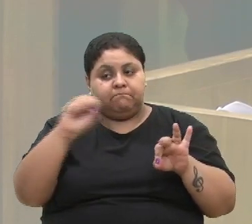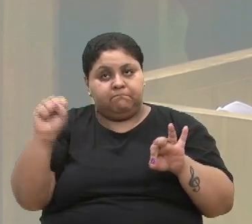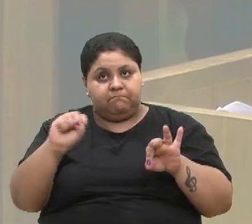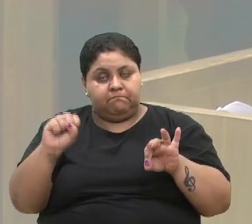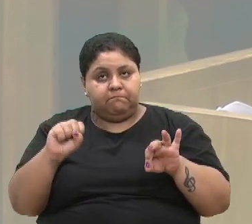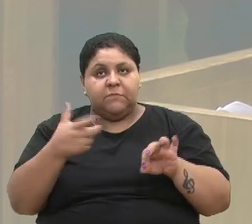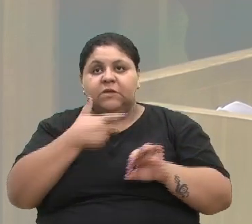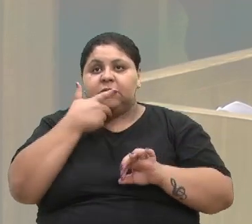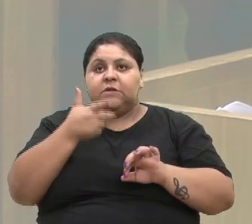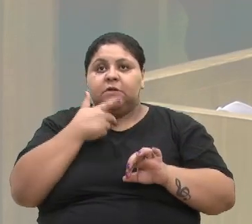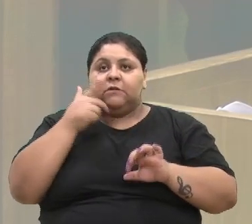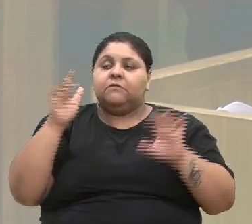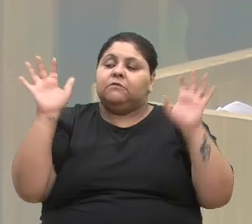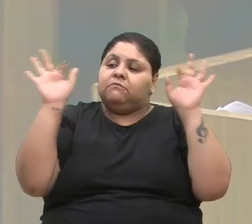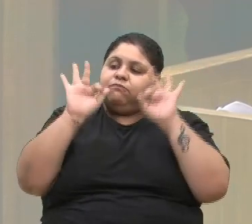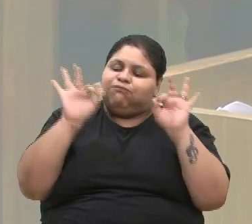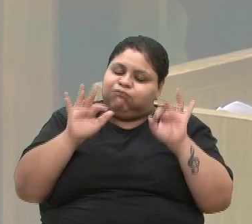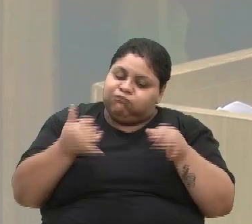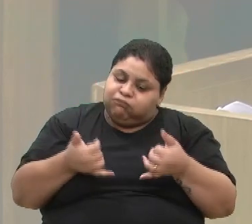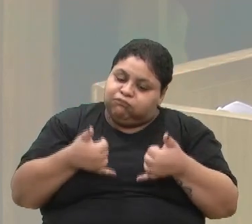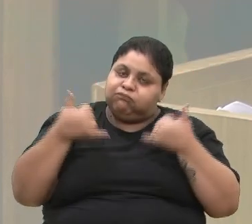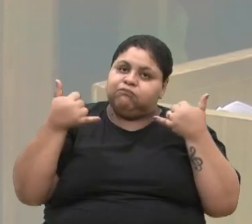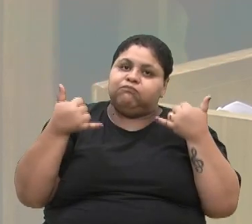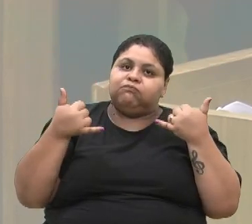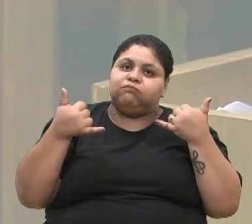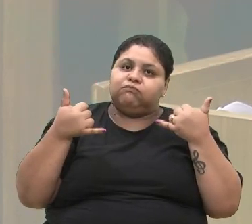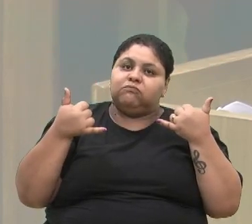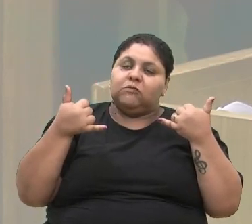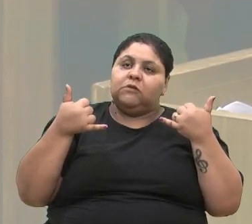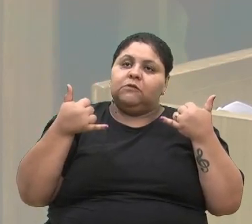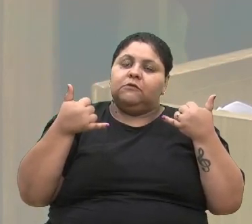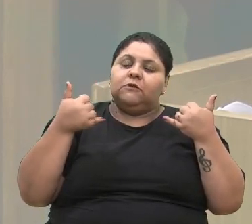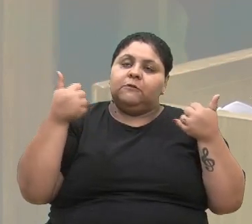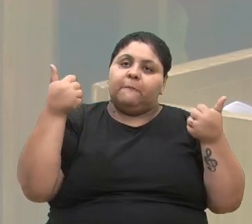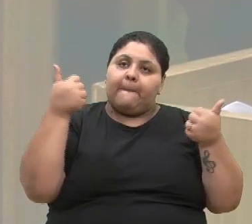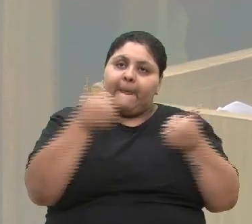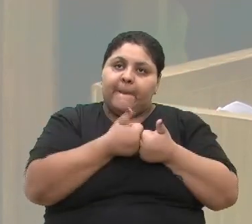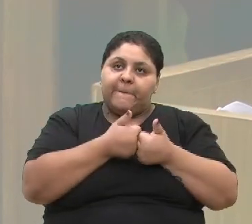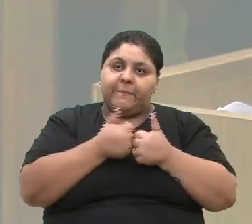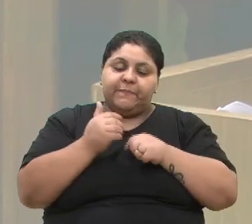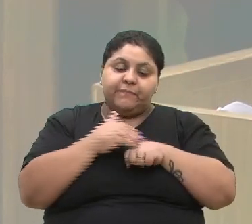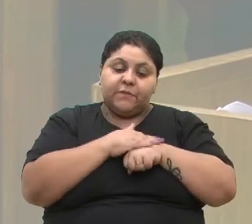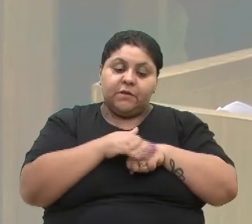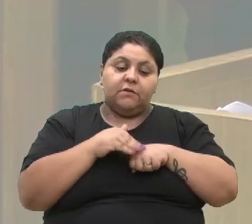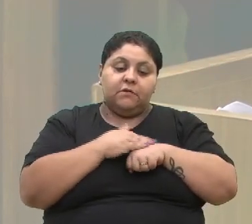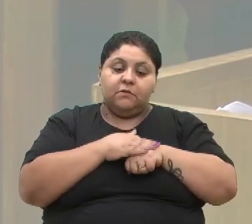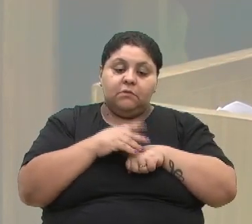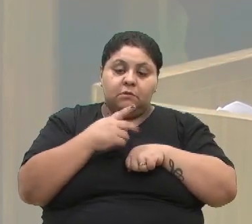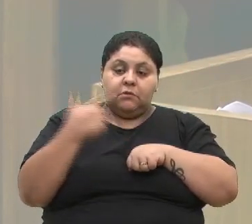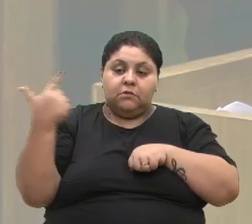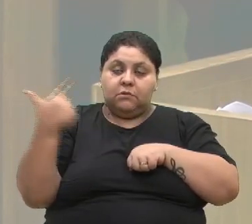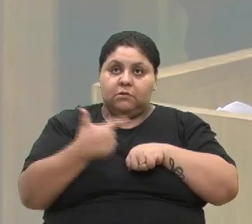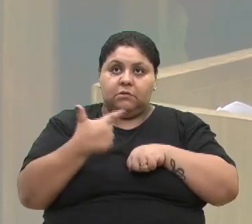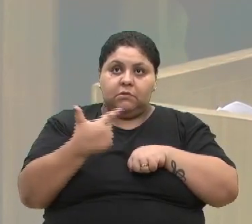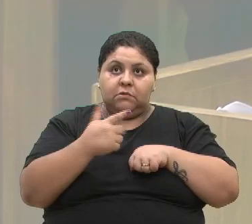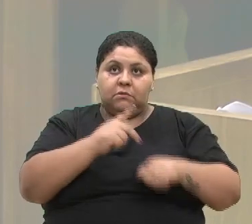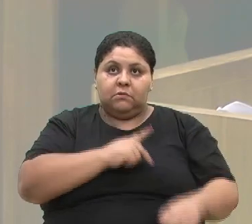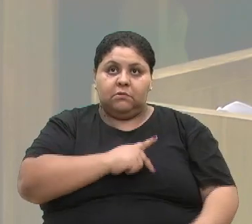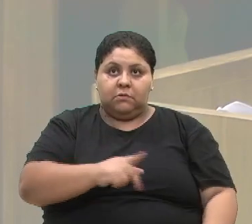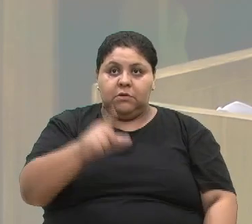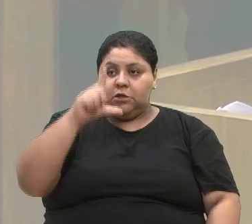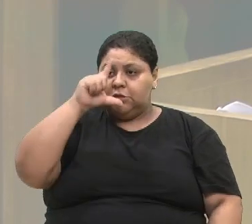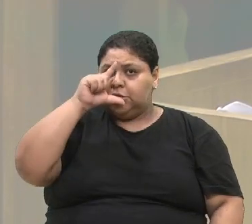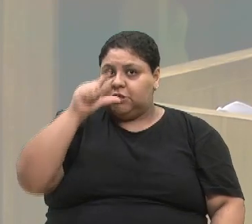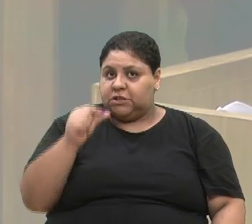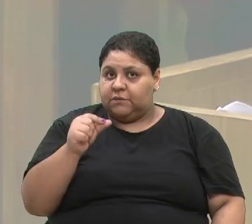dizer que alegria, que orgulho de estar conversando com o nosso vice-presidente da República, Geraldo Alckmin.